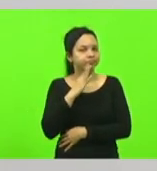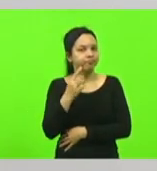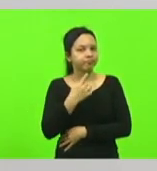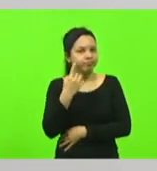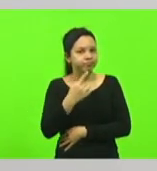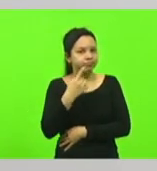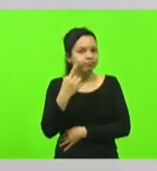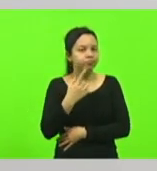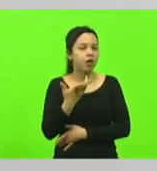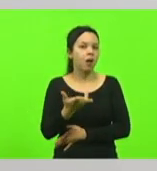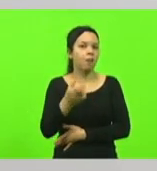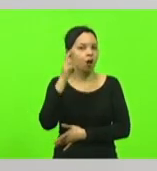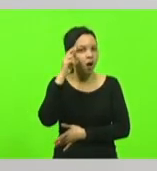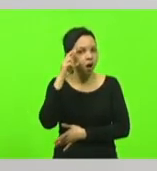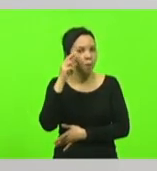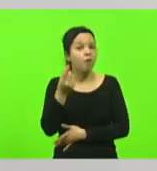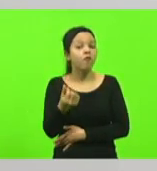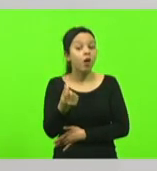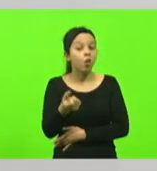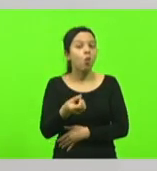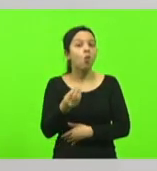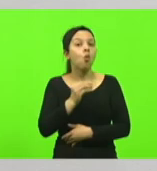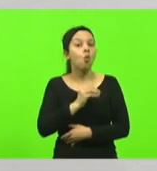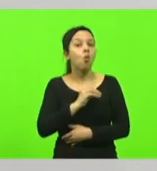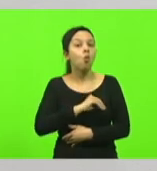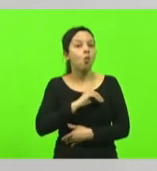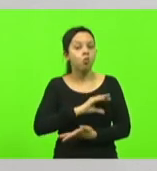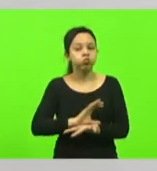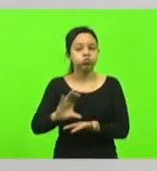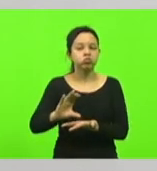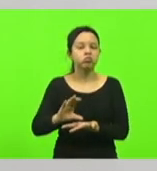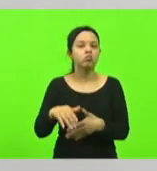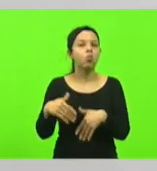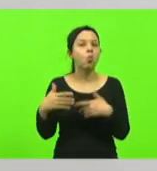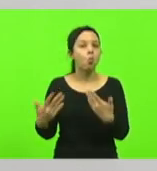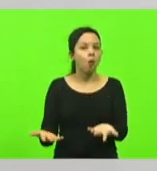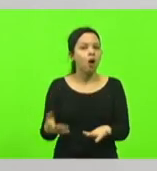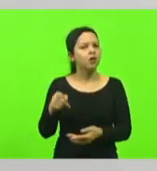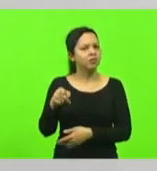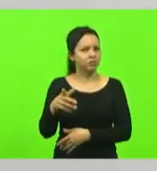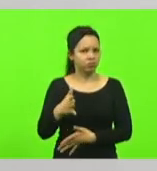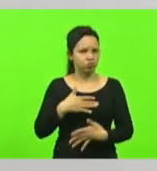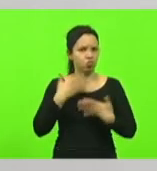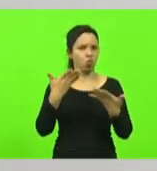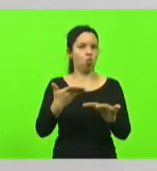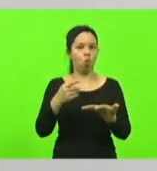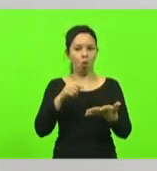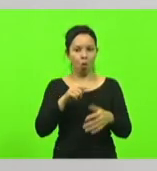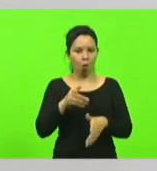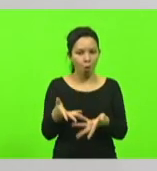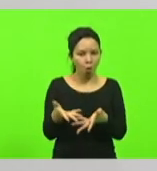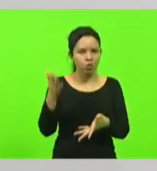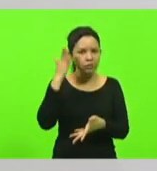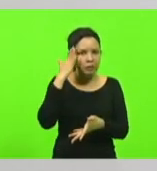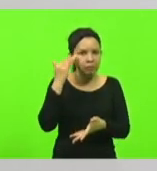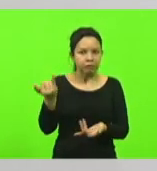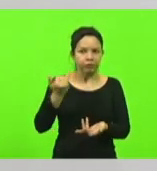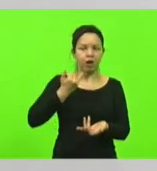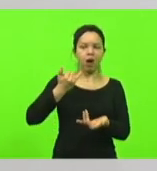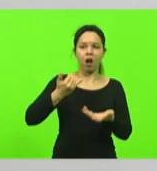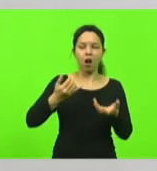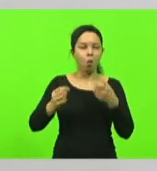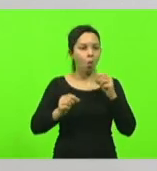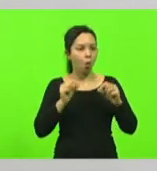Alba, do valor que receberiam. Não era surpresa para ninguém. Ele não ficou sabendo num dia e tendo que tomar providências na outra. O que